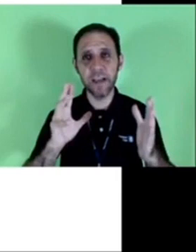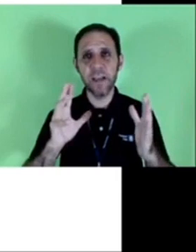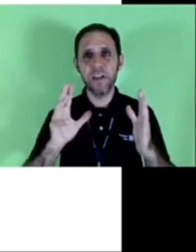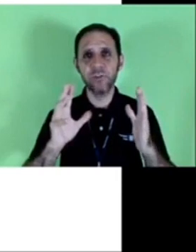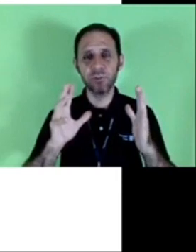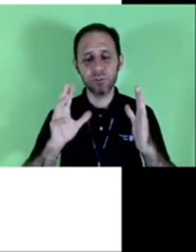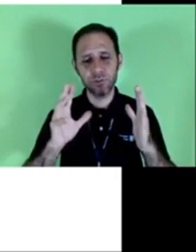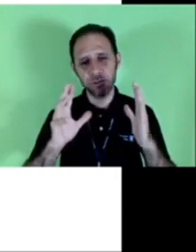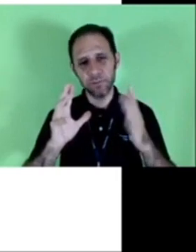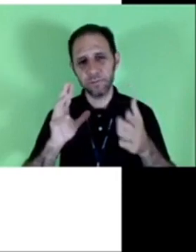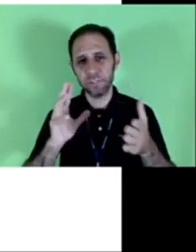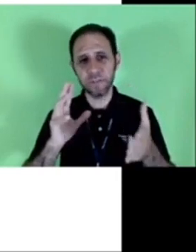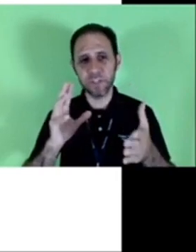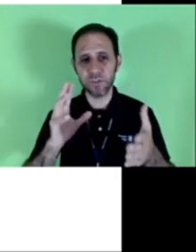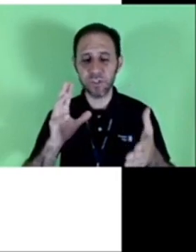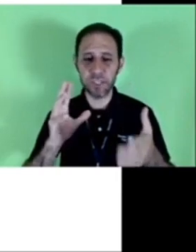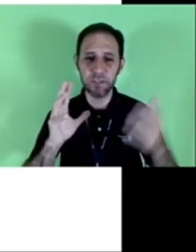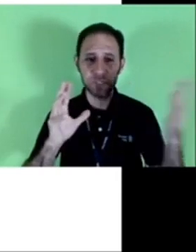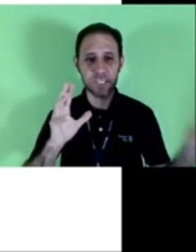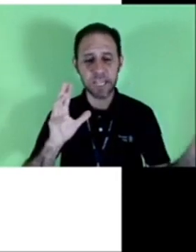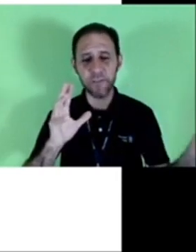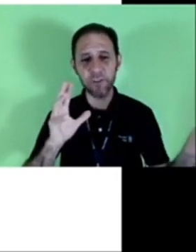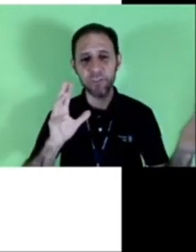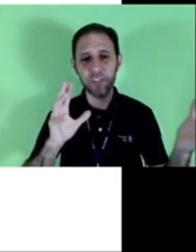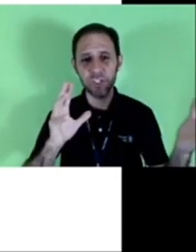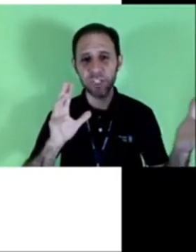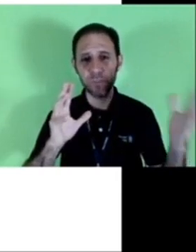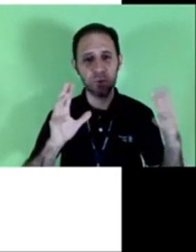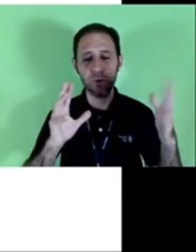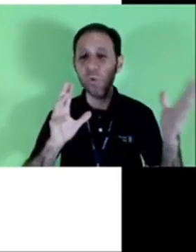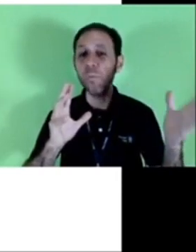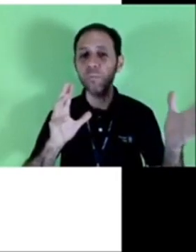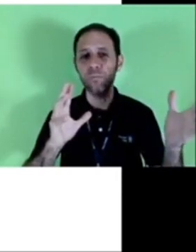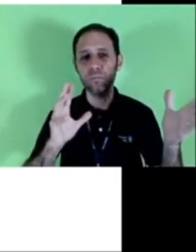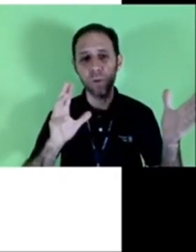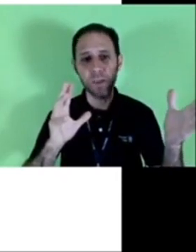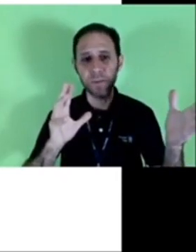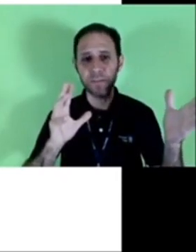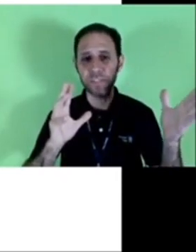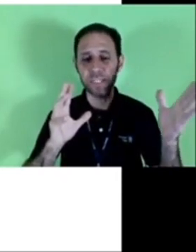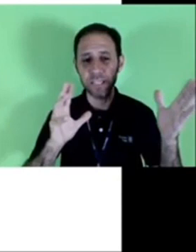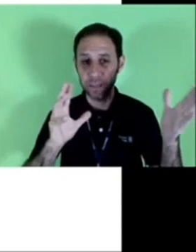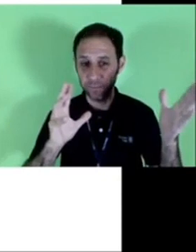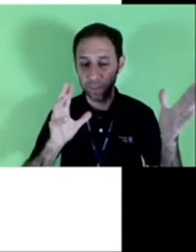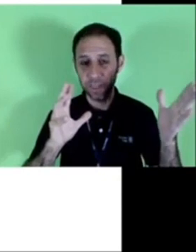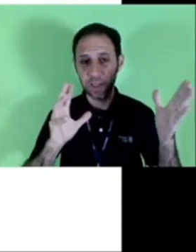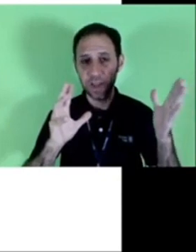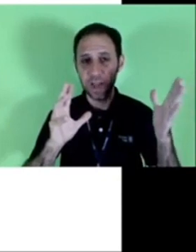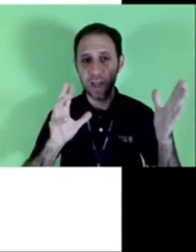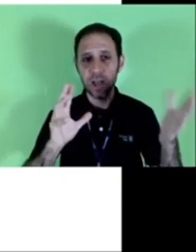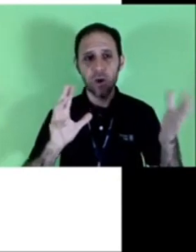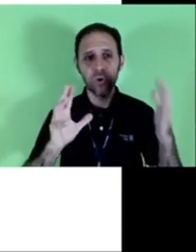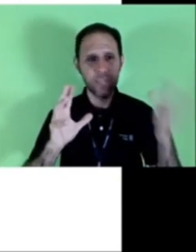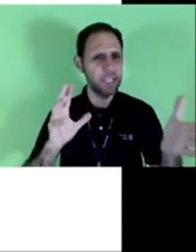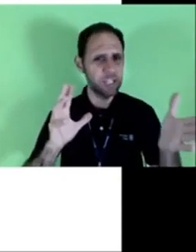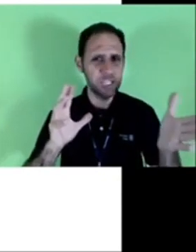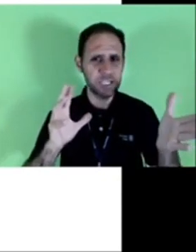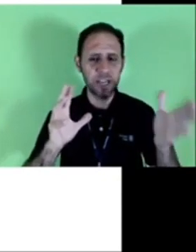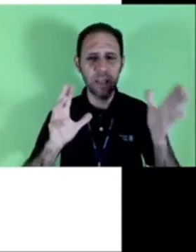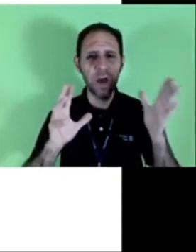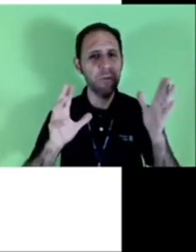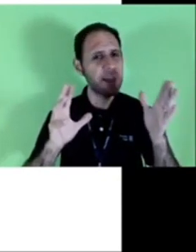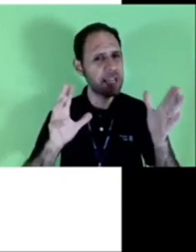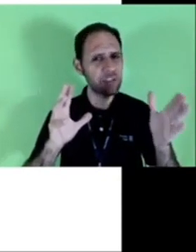levar no serviço dizendo que você estava no dentista por algum problema que você teve o